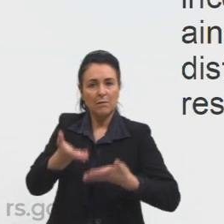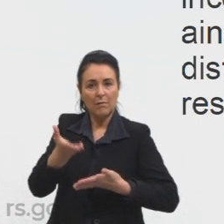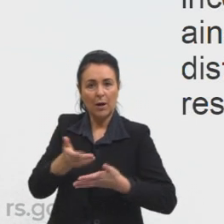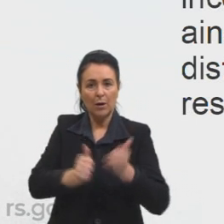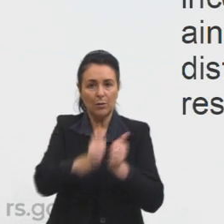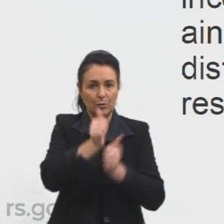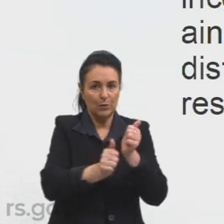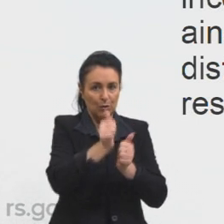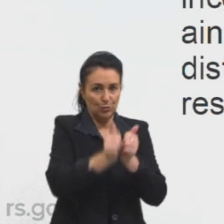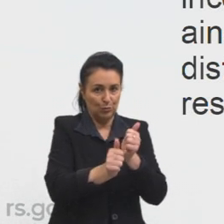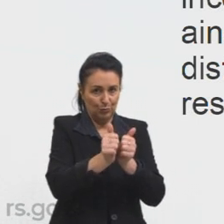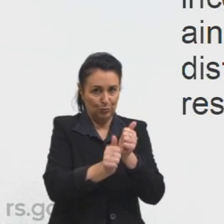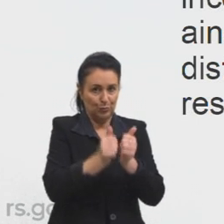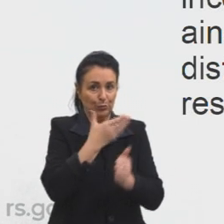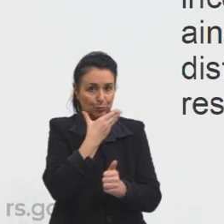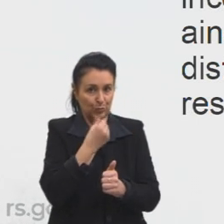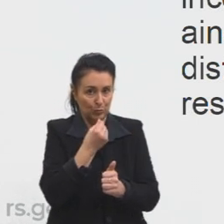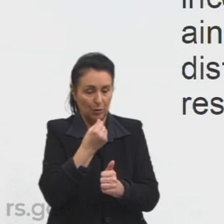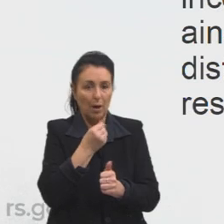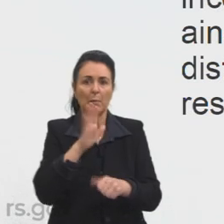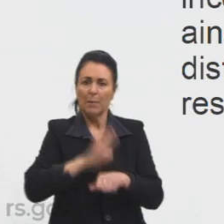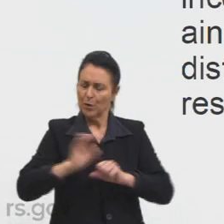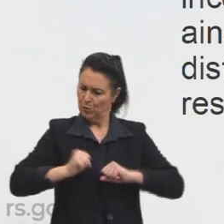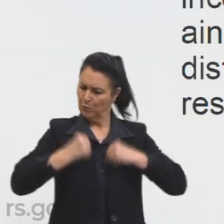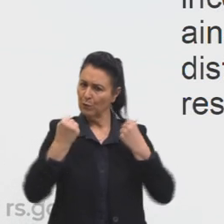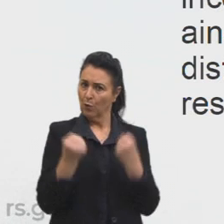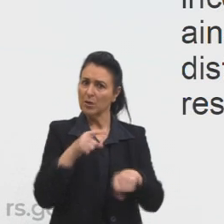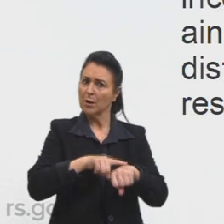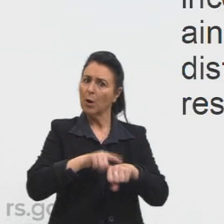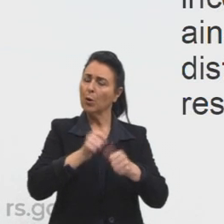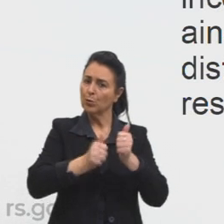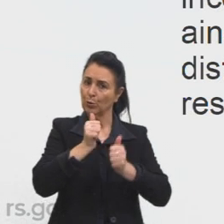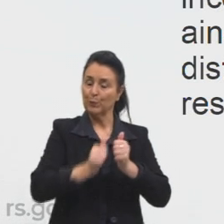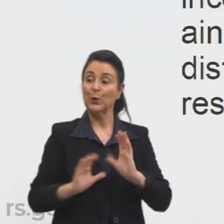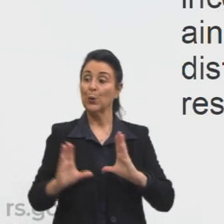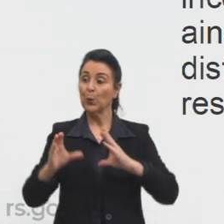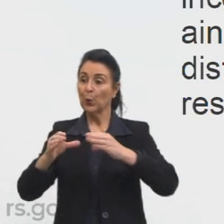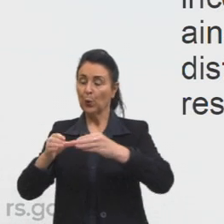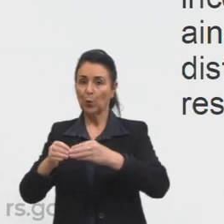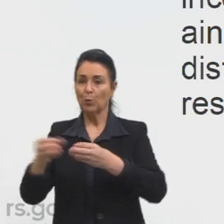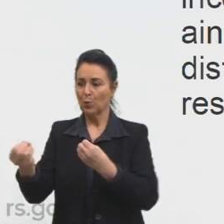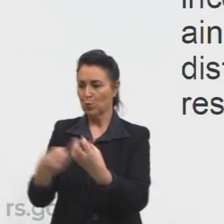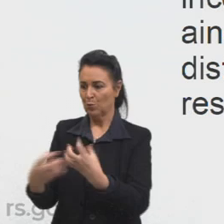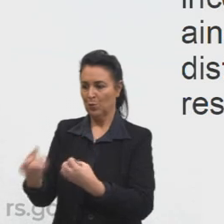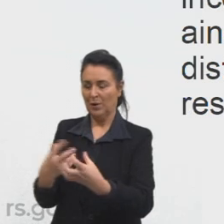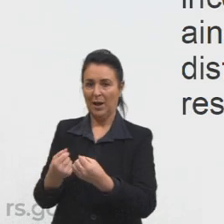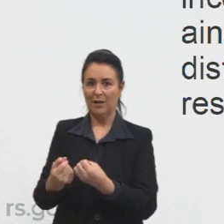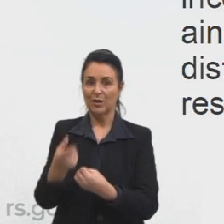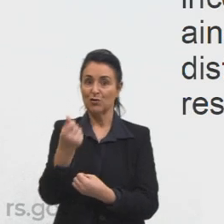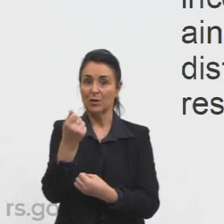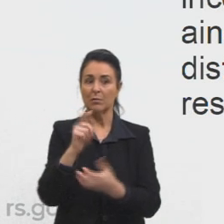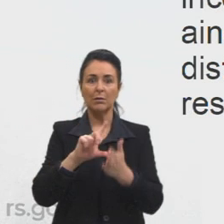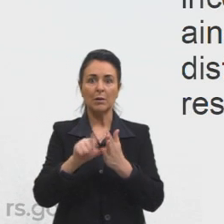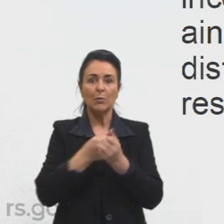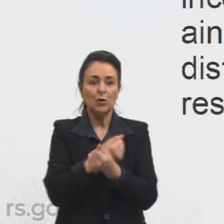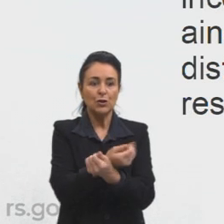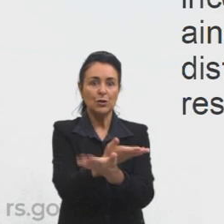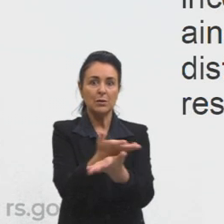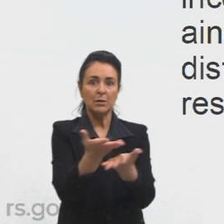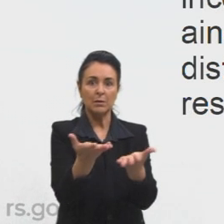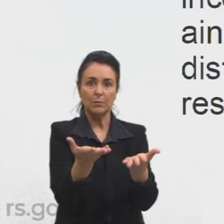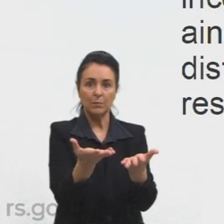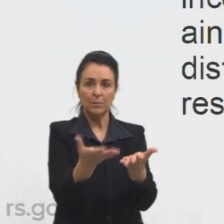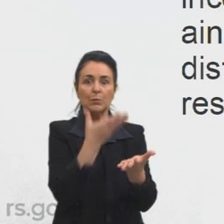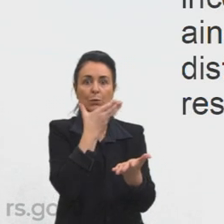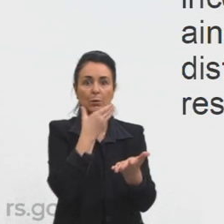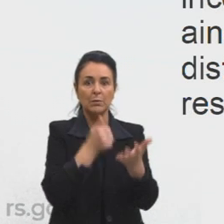ainda mais nos jogos a torcida juntava dinheiro e depois distribuía aos jogadores como prêmio de